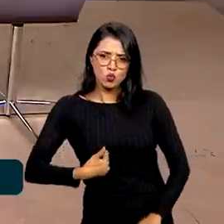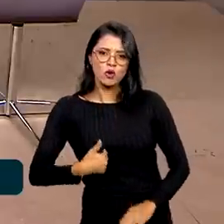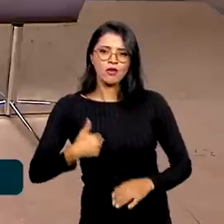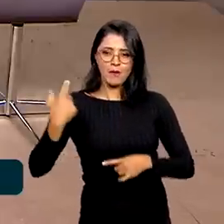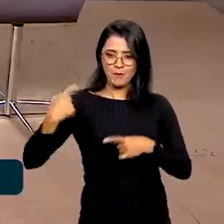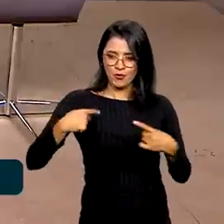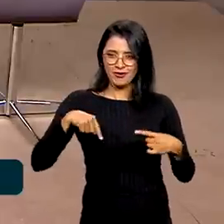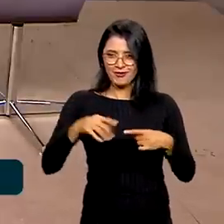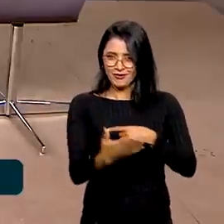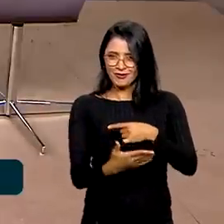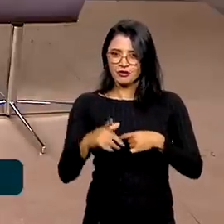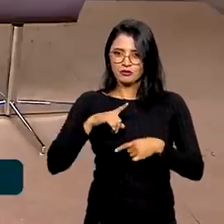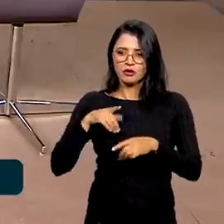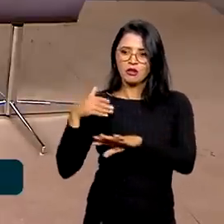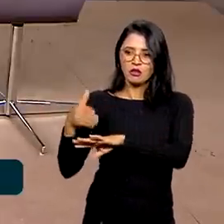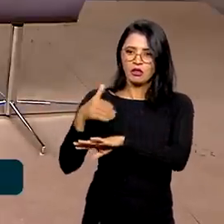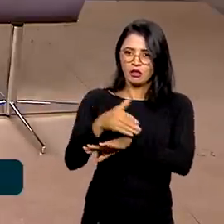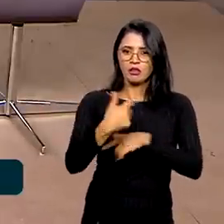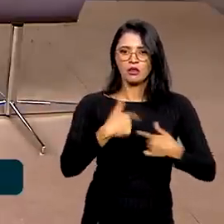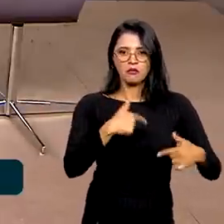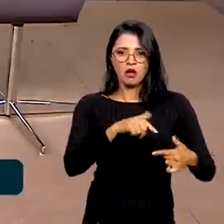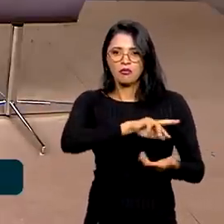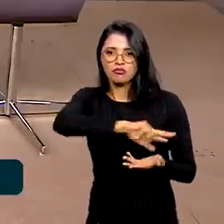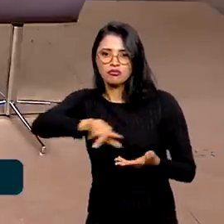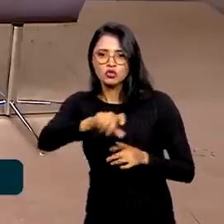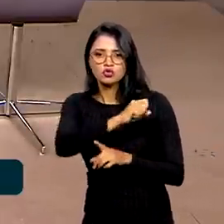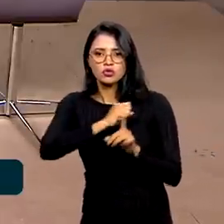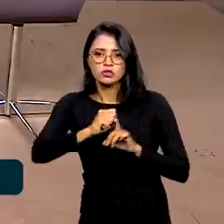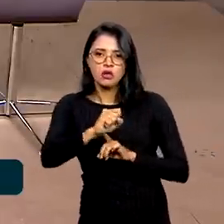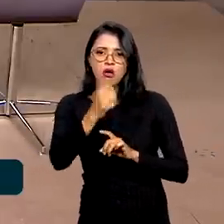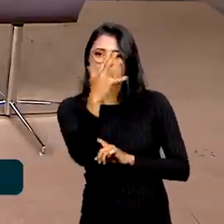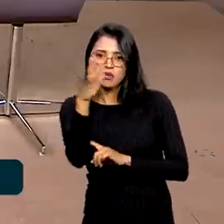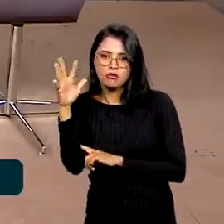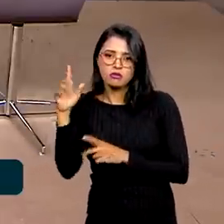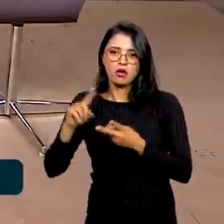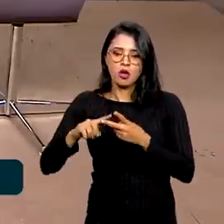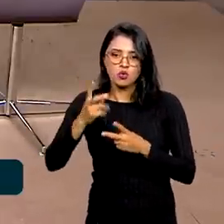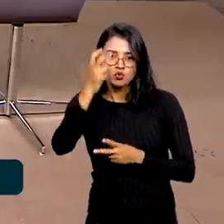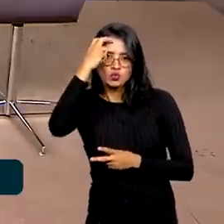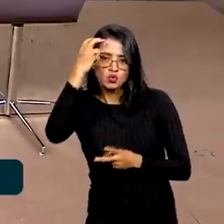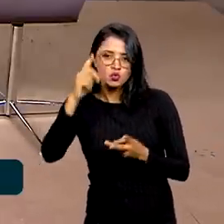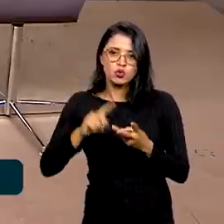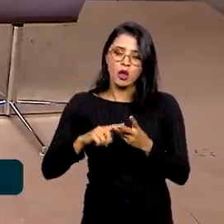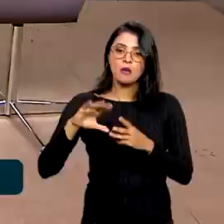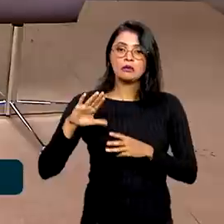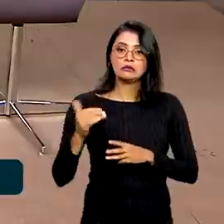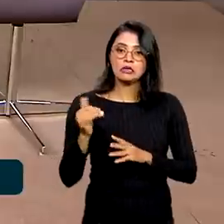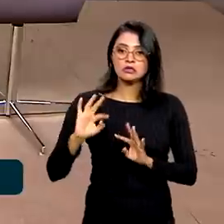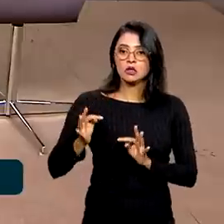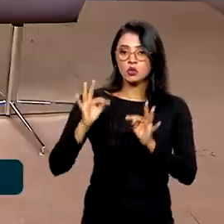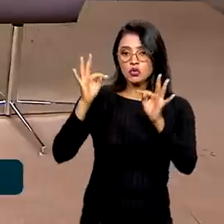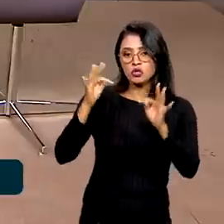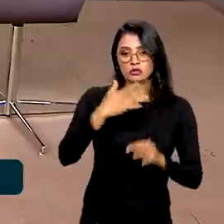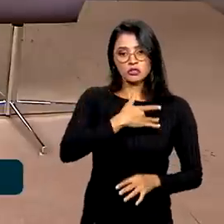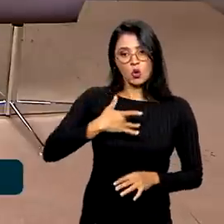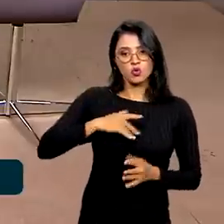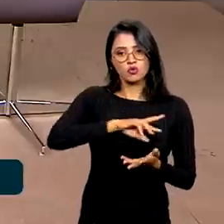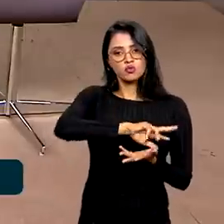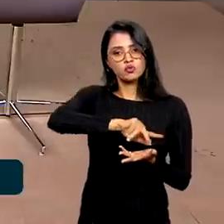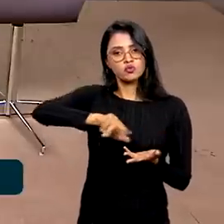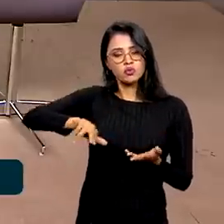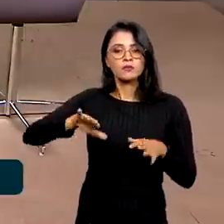políticas públicas, atua em várias áreas. Área social, área ambiental, área da cultura, ciência e tecnologia, saúde, etc.